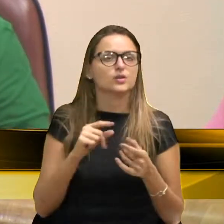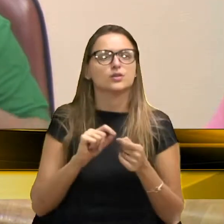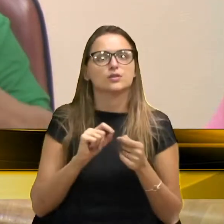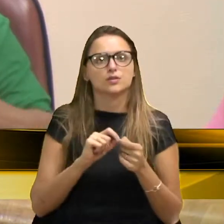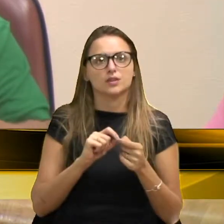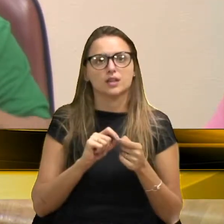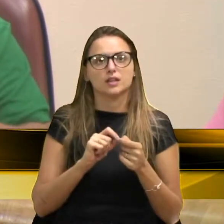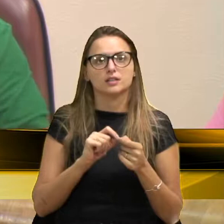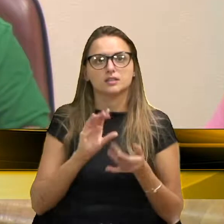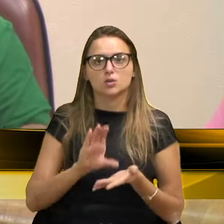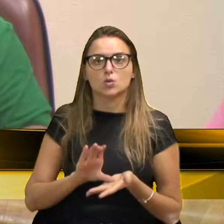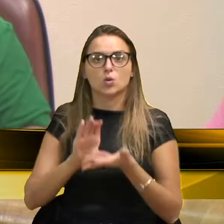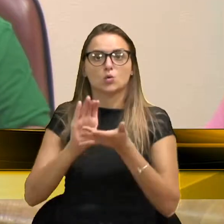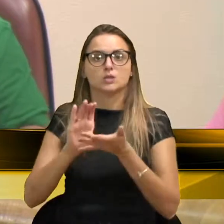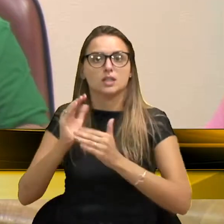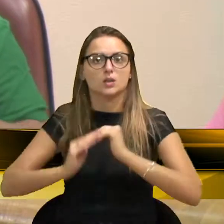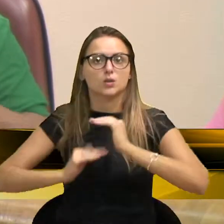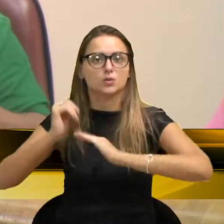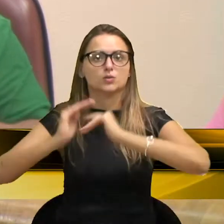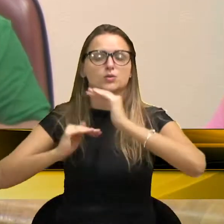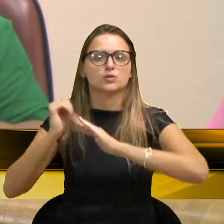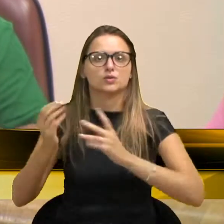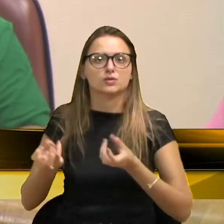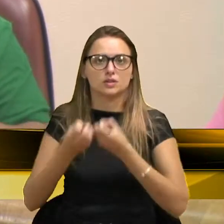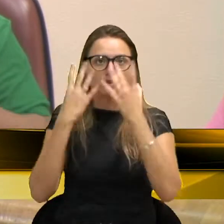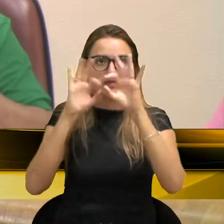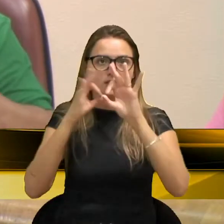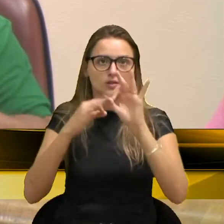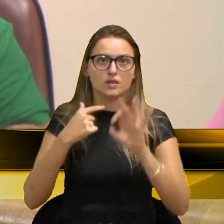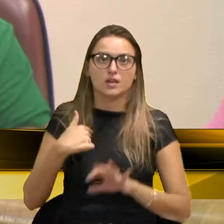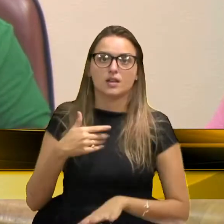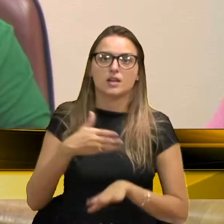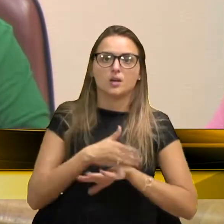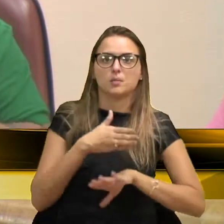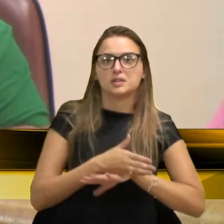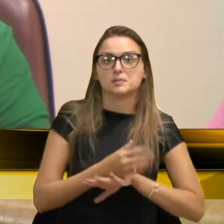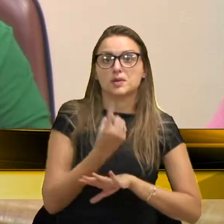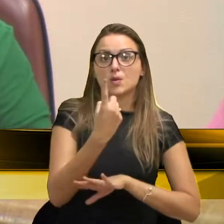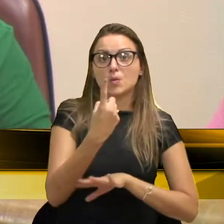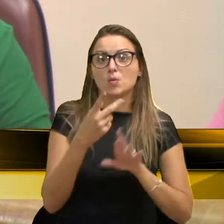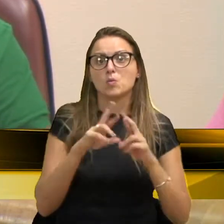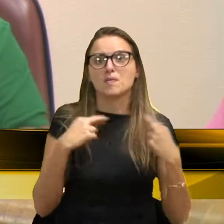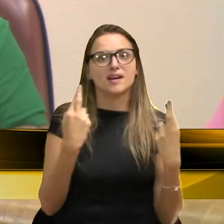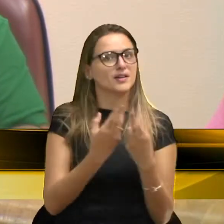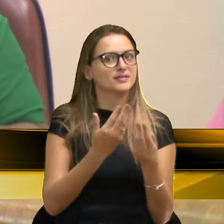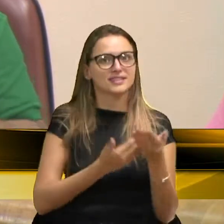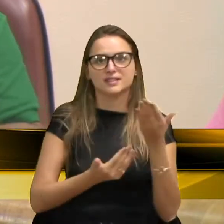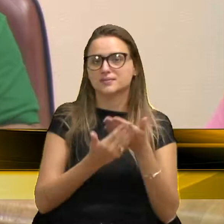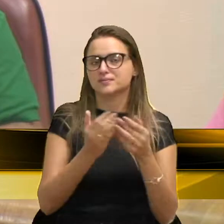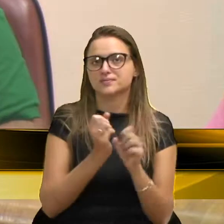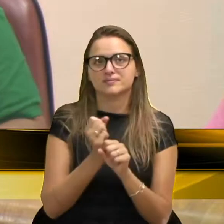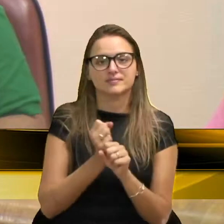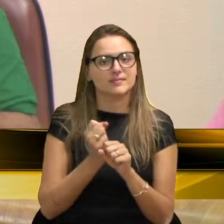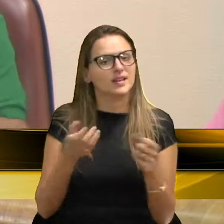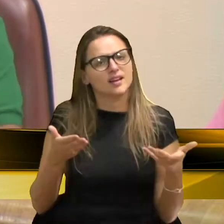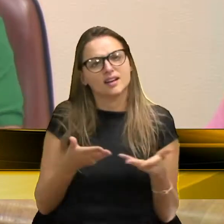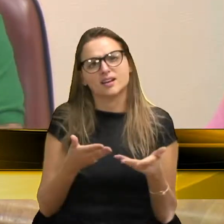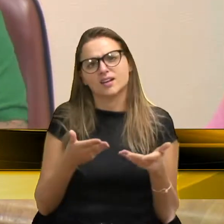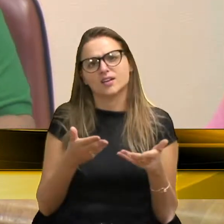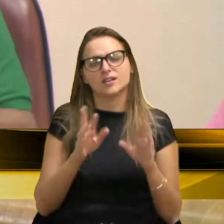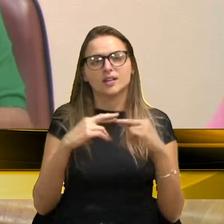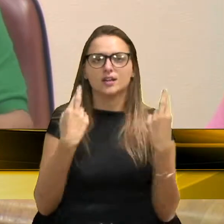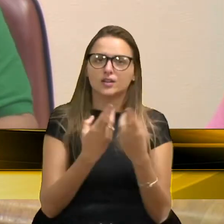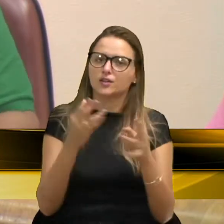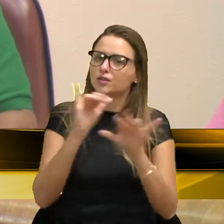parte do conselho consultivo, da festa da uva, eu como presidente, participei de uma reunião, durante todo o ano, e essa reunião, foi para comunicar,